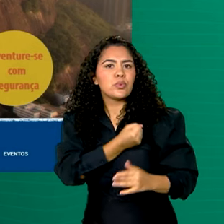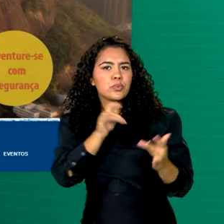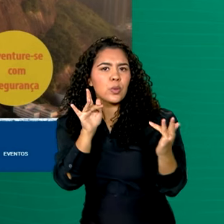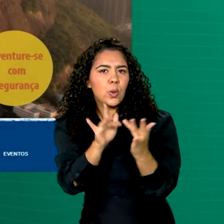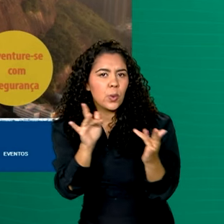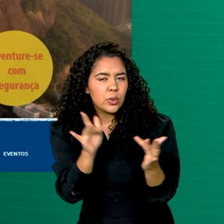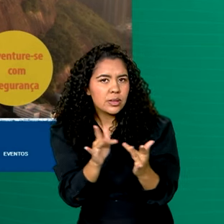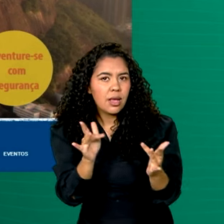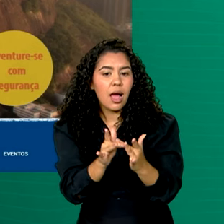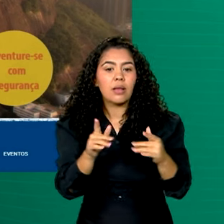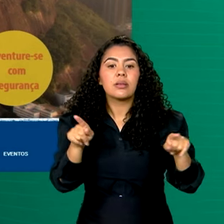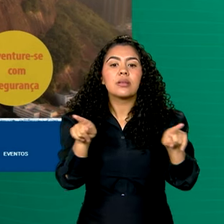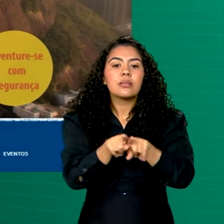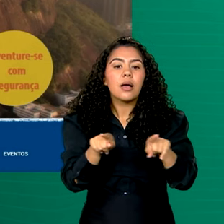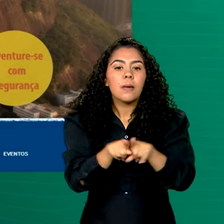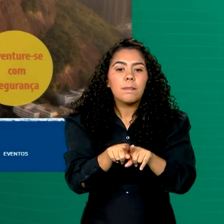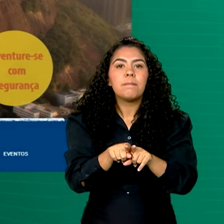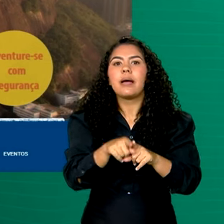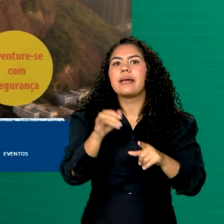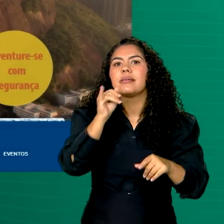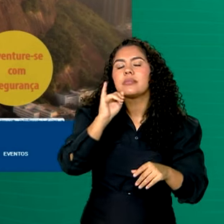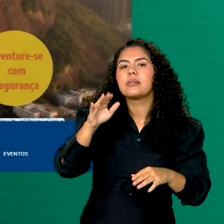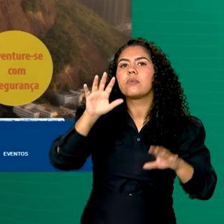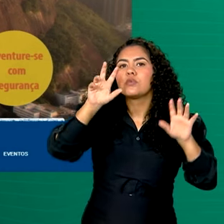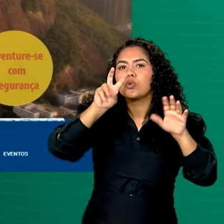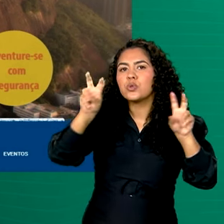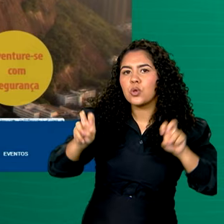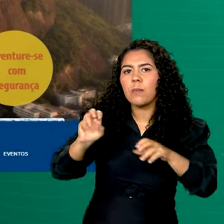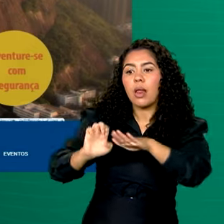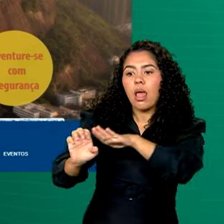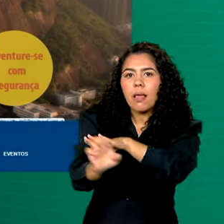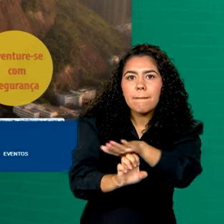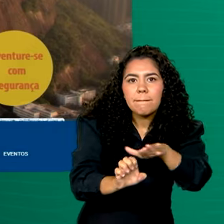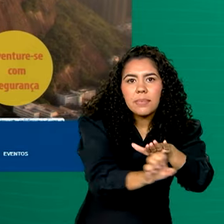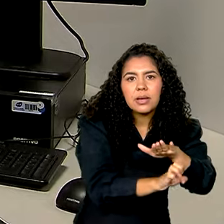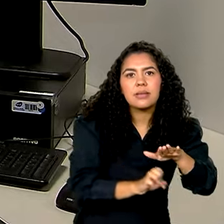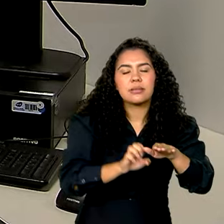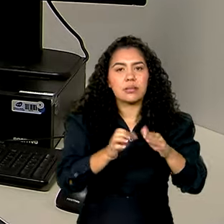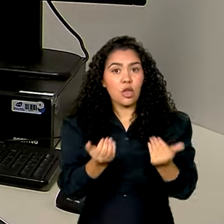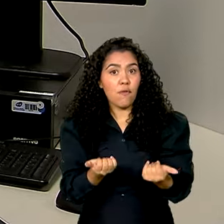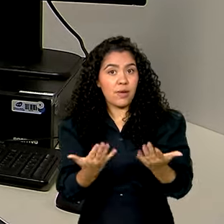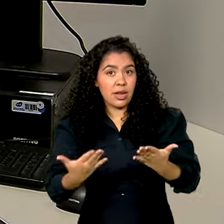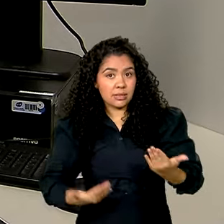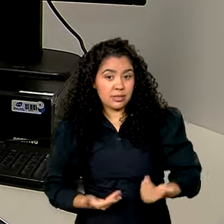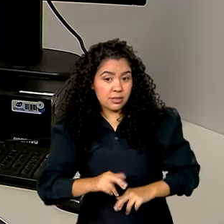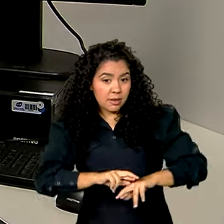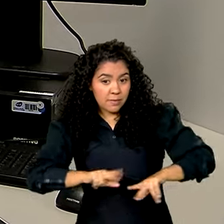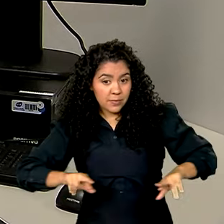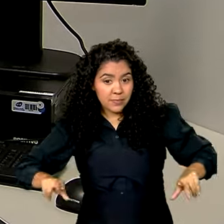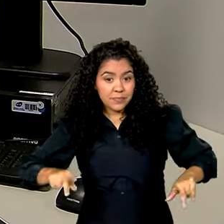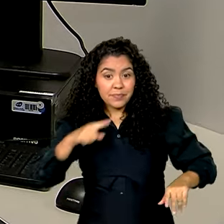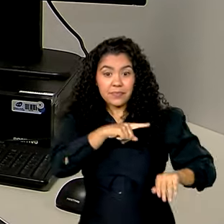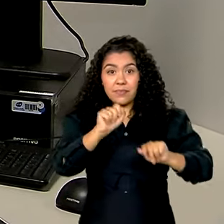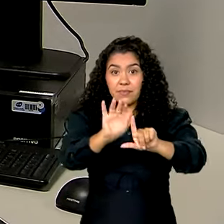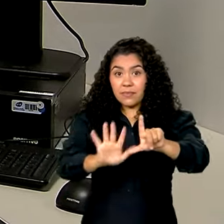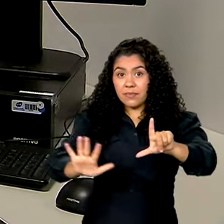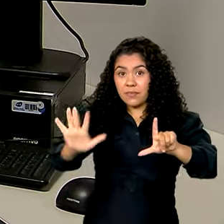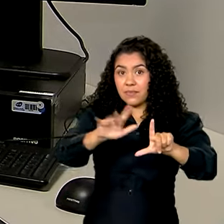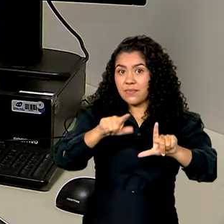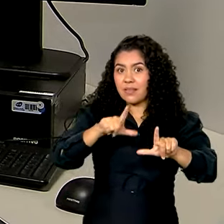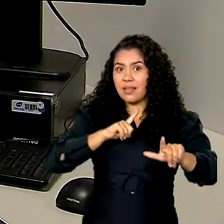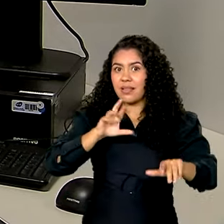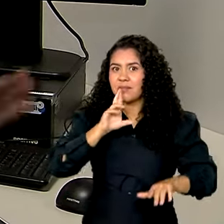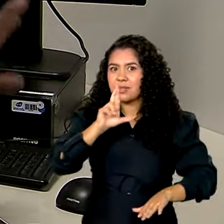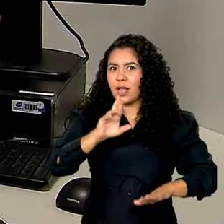situação cadastral de empresas e prestadores de serviço. E a plataforma acaba de bater um novo